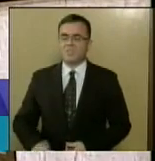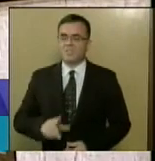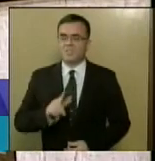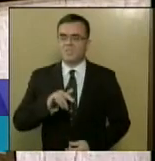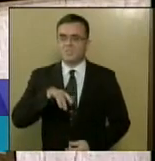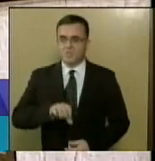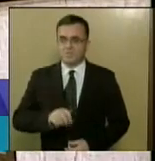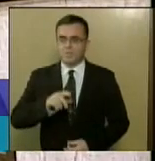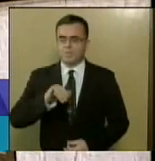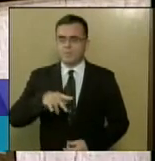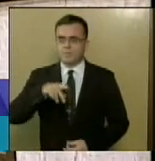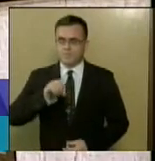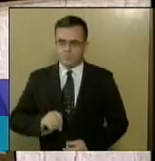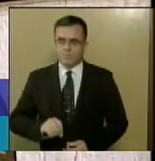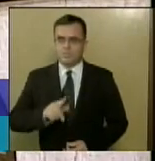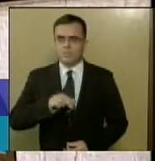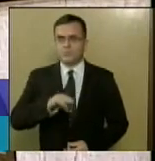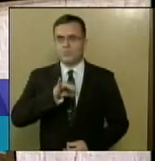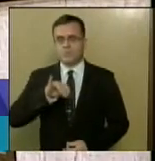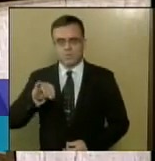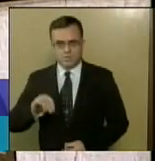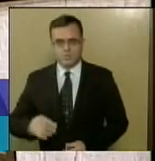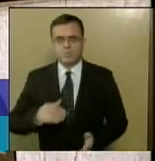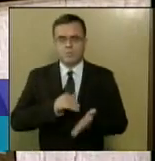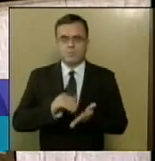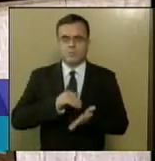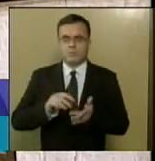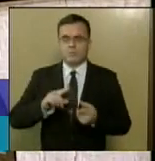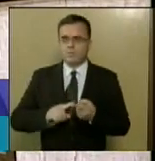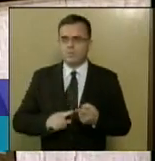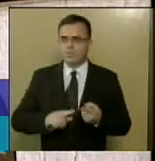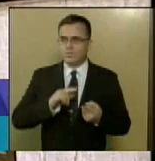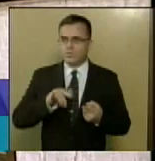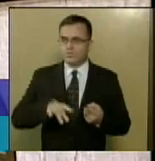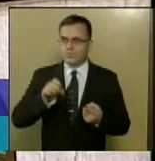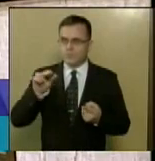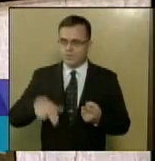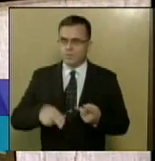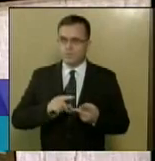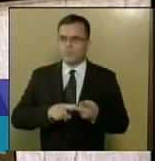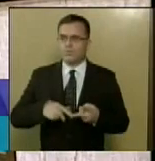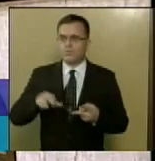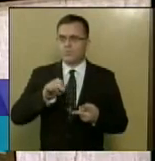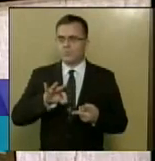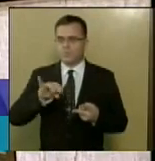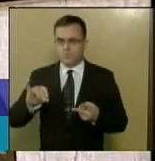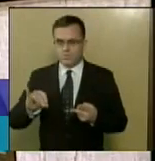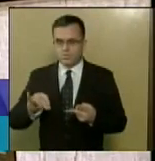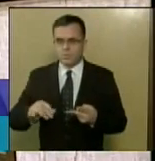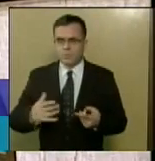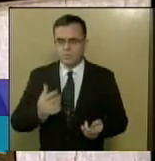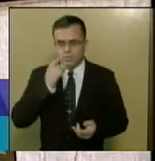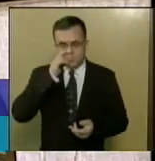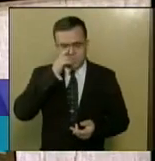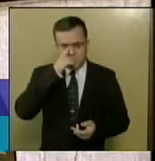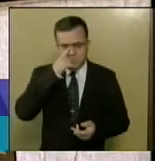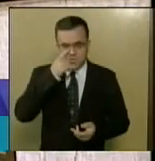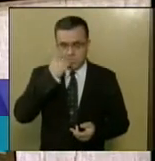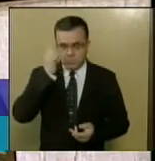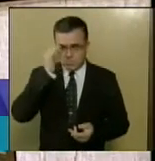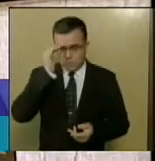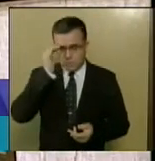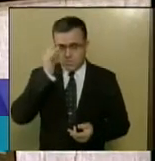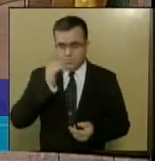Luciano Bispo e da deputada Gualetti Reis. Secretariado pelo deputado Gerson Andrade e pela deputada Gualetti Reis. Após estarem